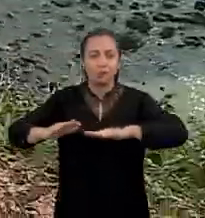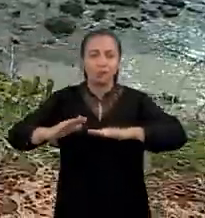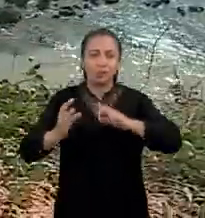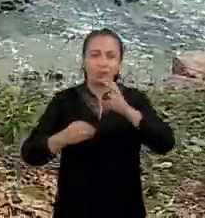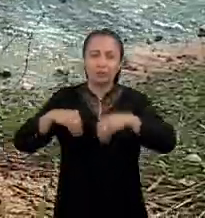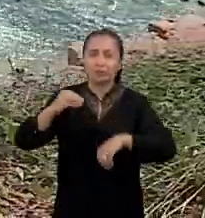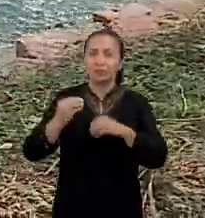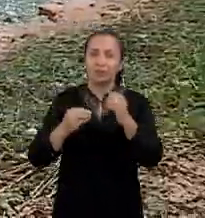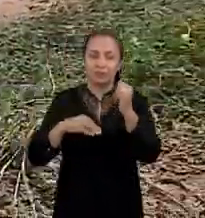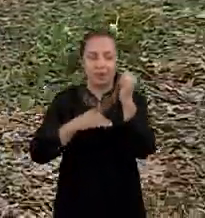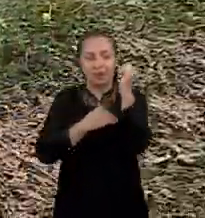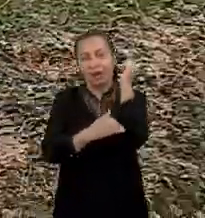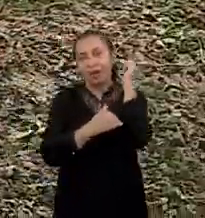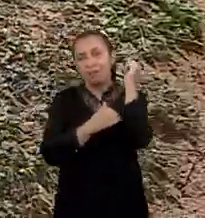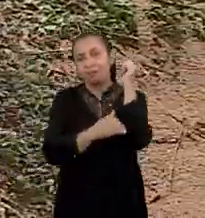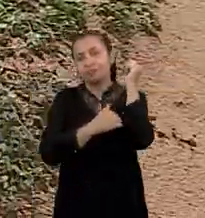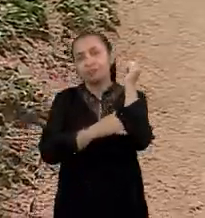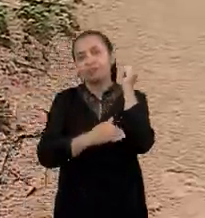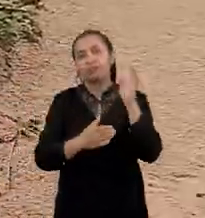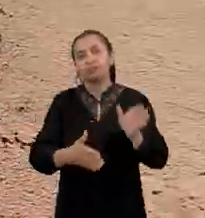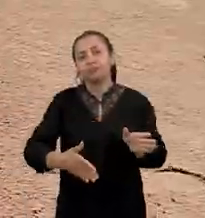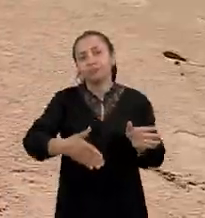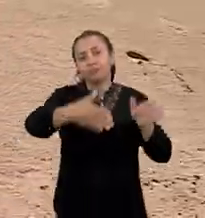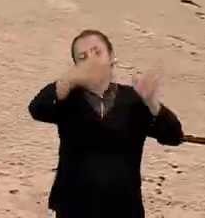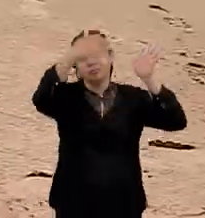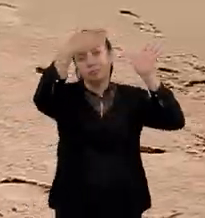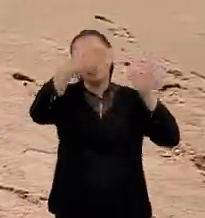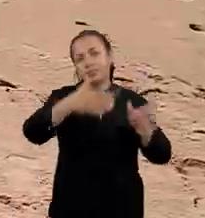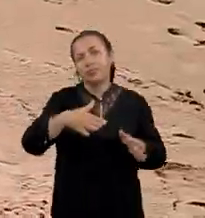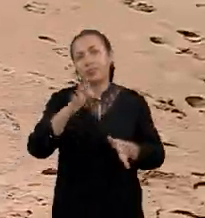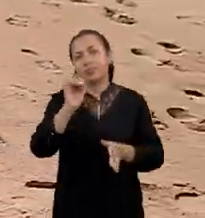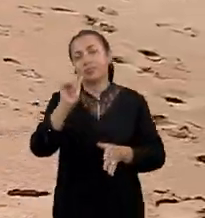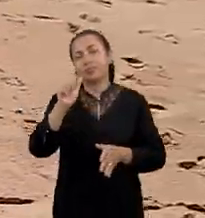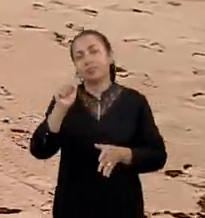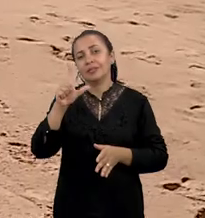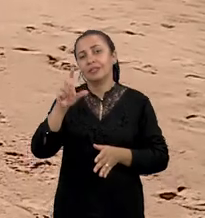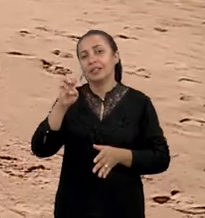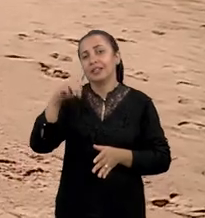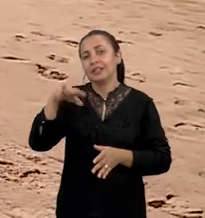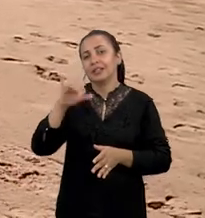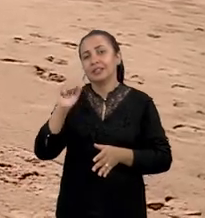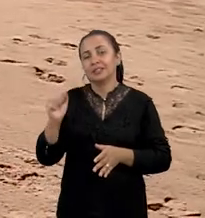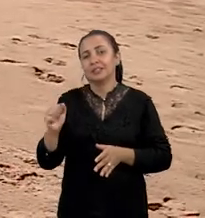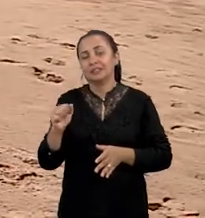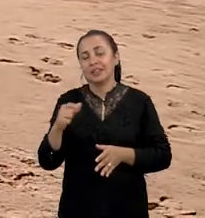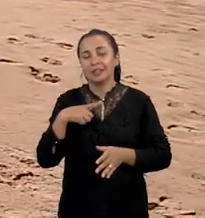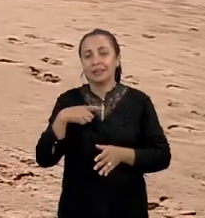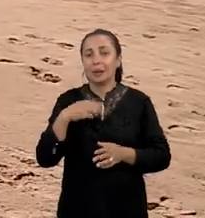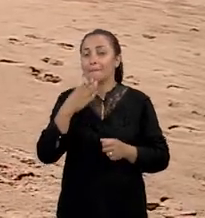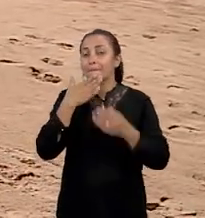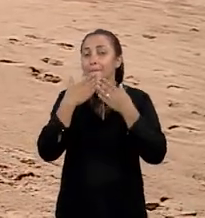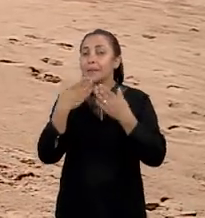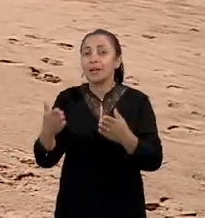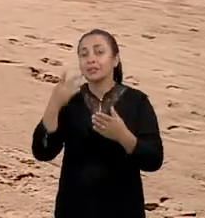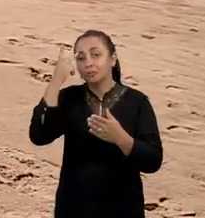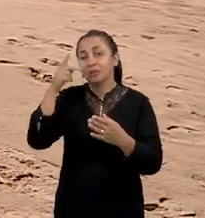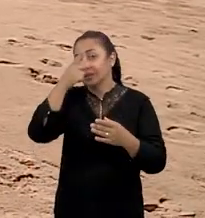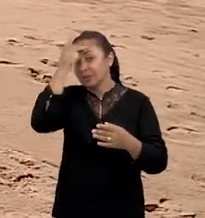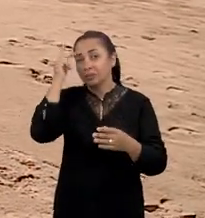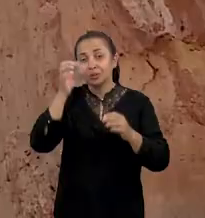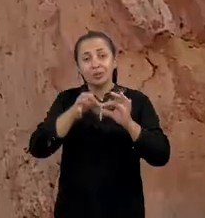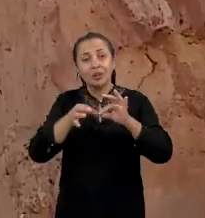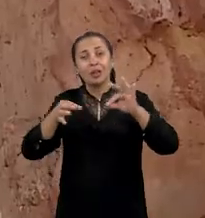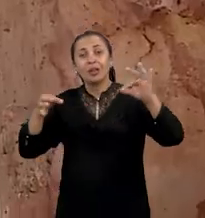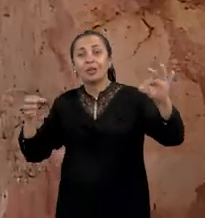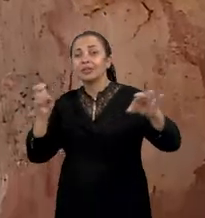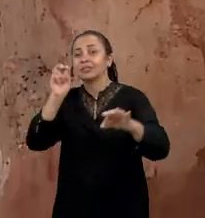na borda da falésia. Daí, a recomendação de que, nesse trecho, por exemplo, as pessoas mantenham